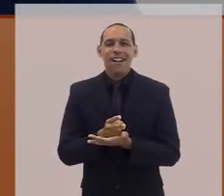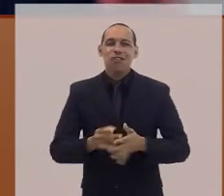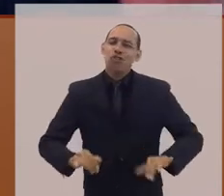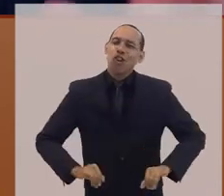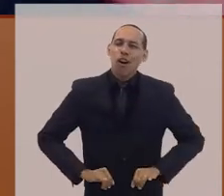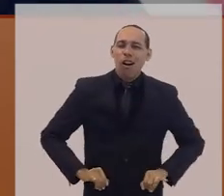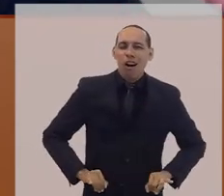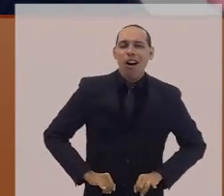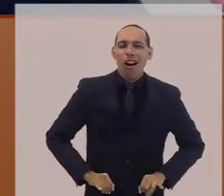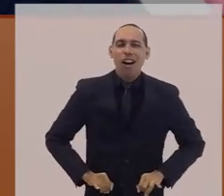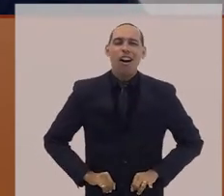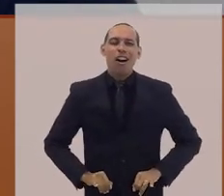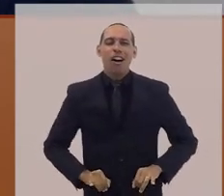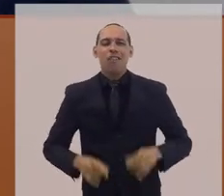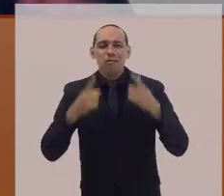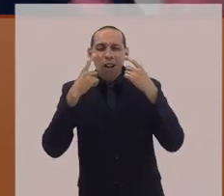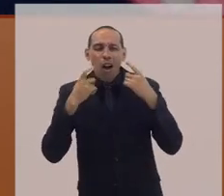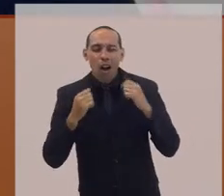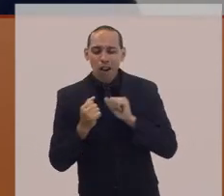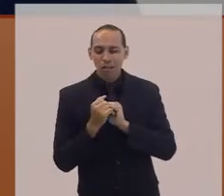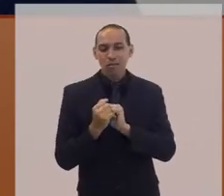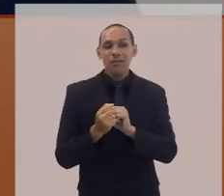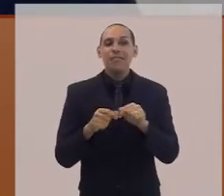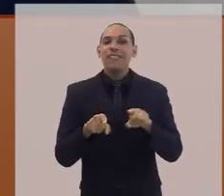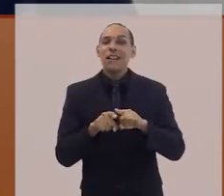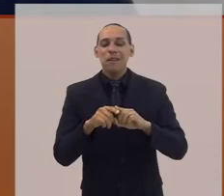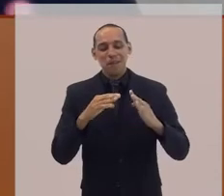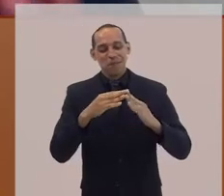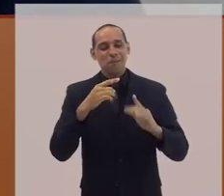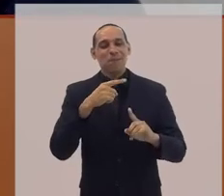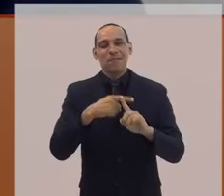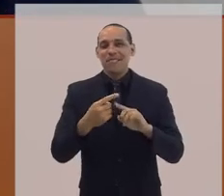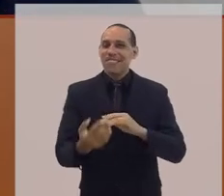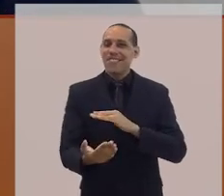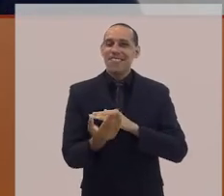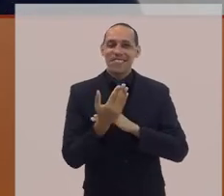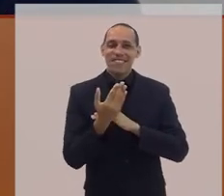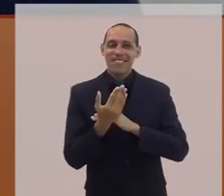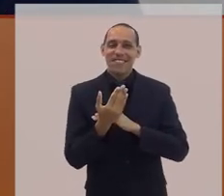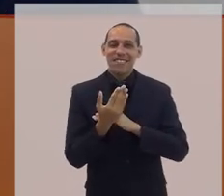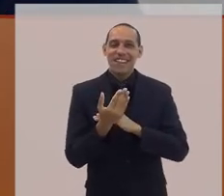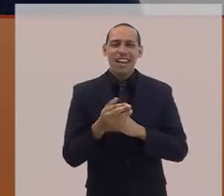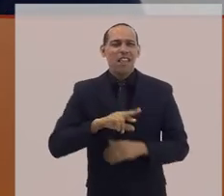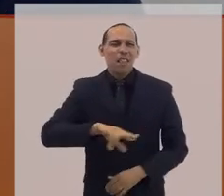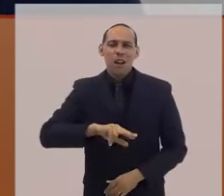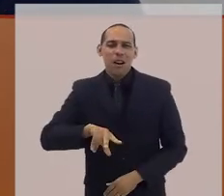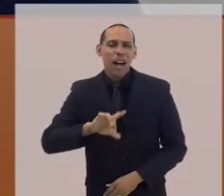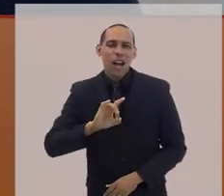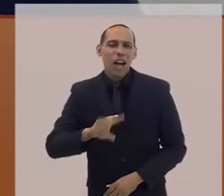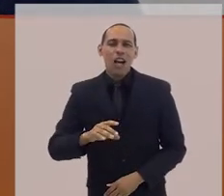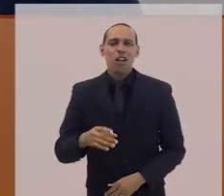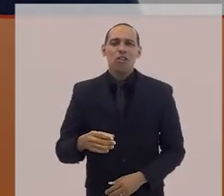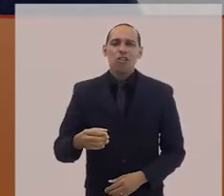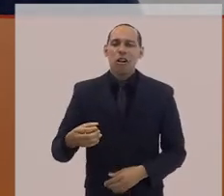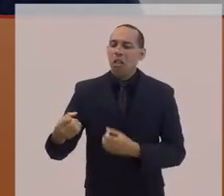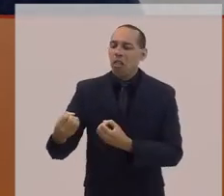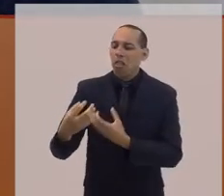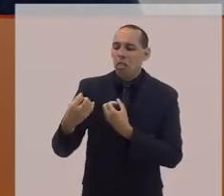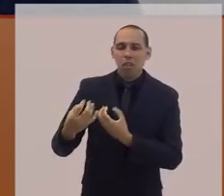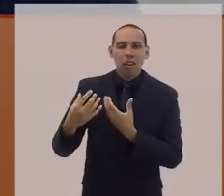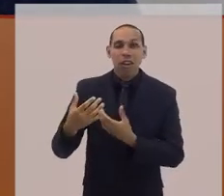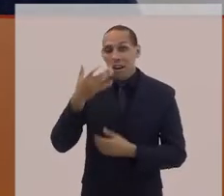simplesmente um templo, uma doutrina. As pessoas oraram por mim, me